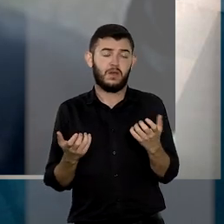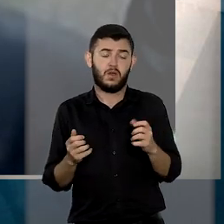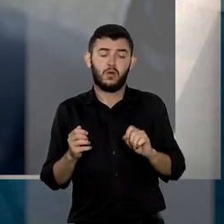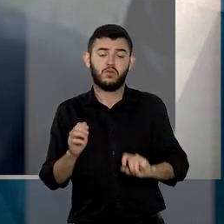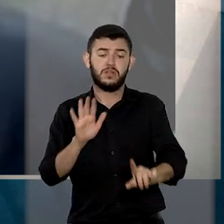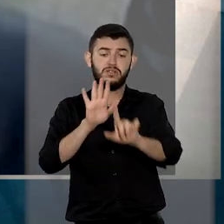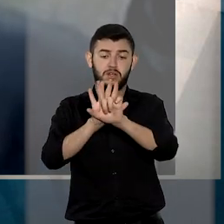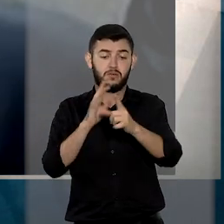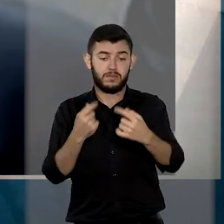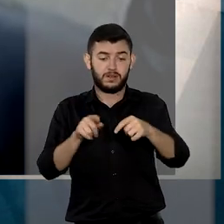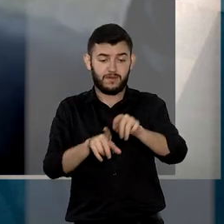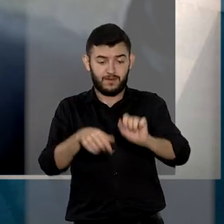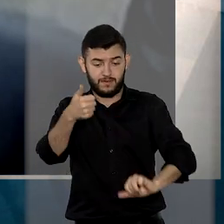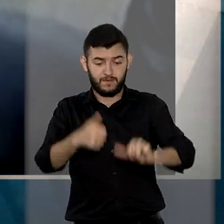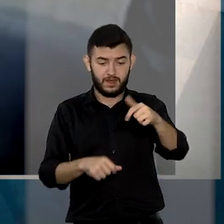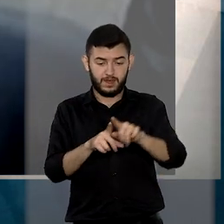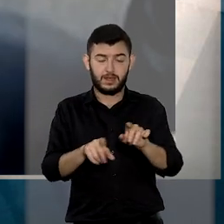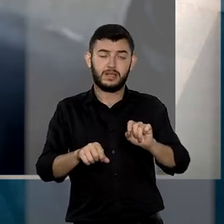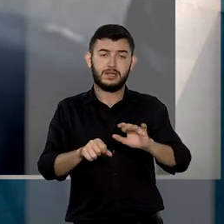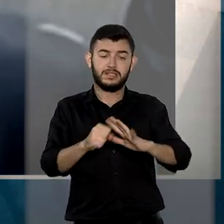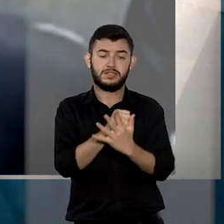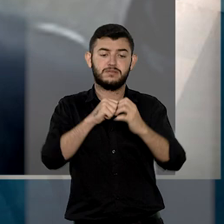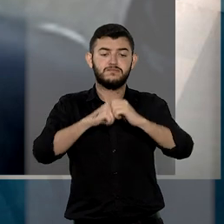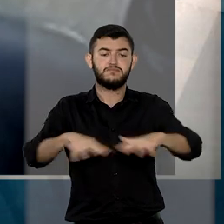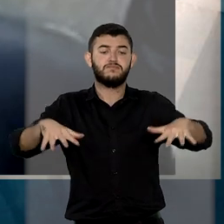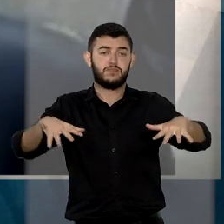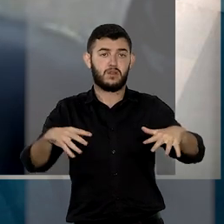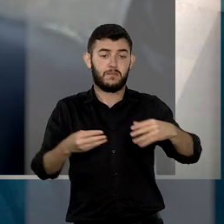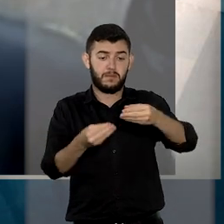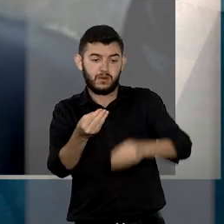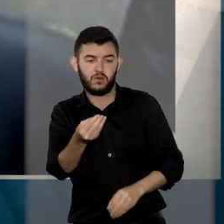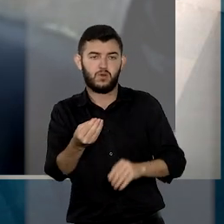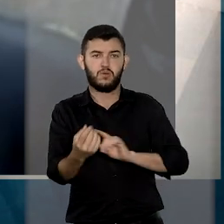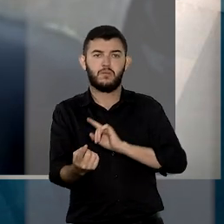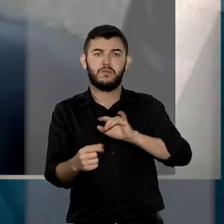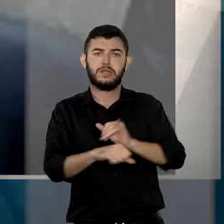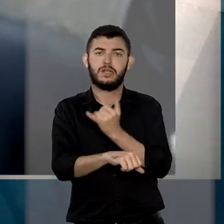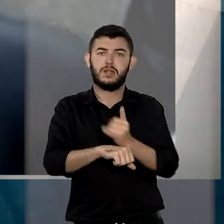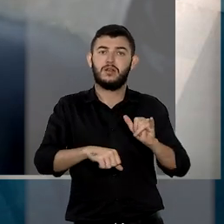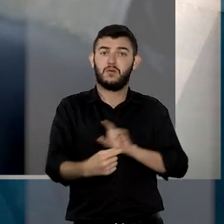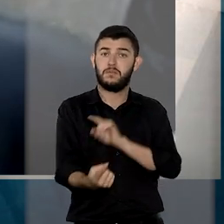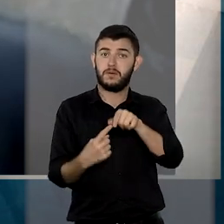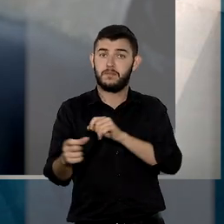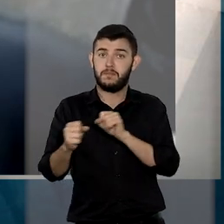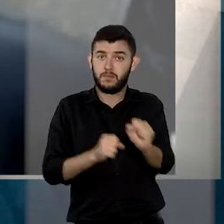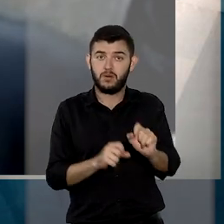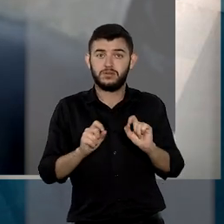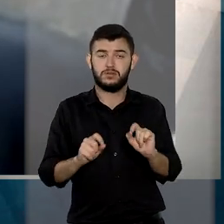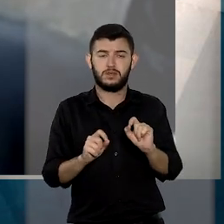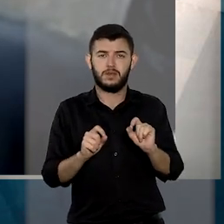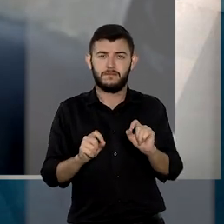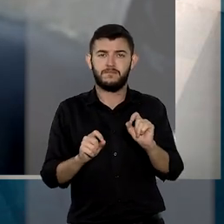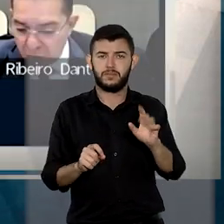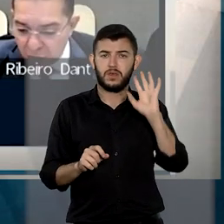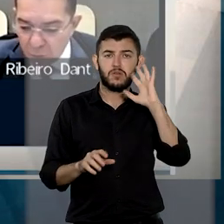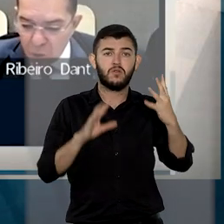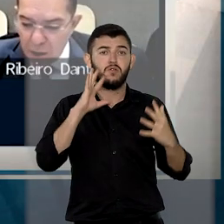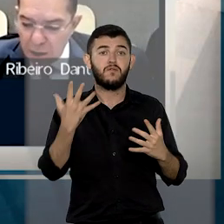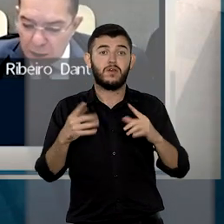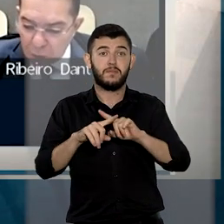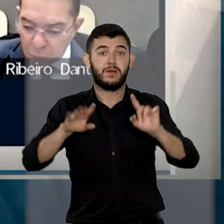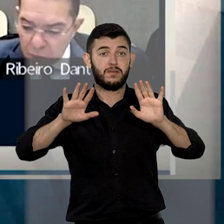tivesse previsto a crise sanitária como forma de prosseguir com a remissão. Mas o relator ressaltou que é preciso analisar